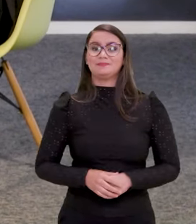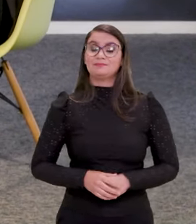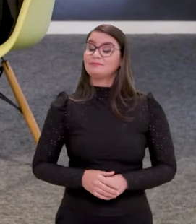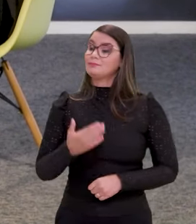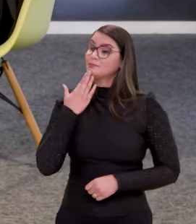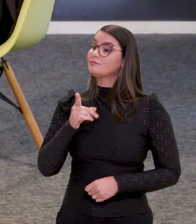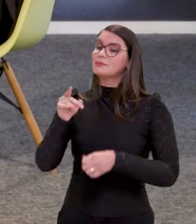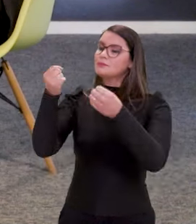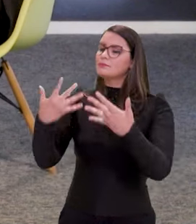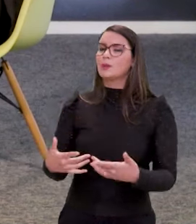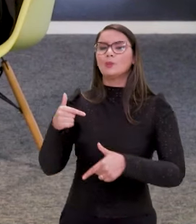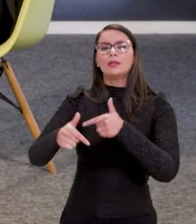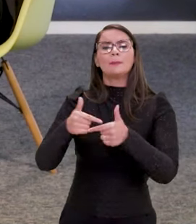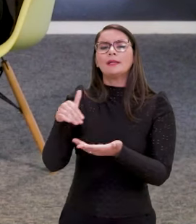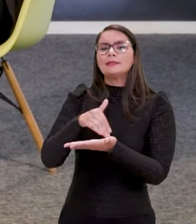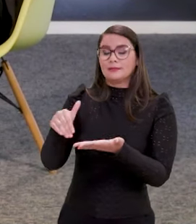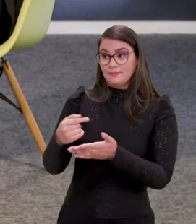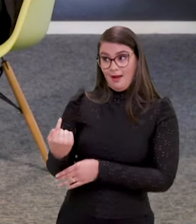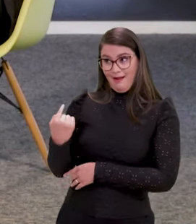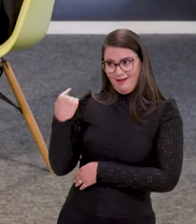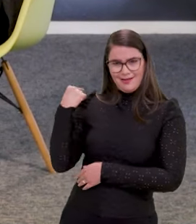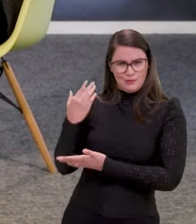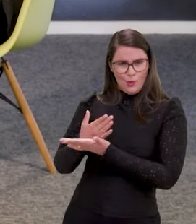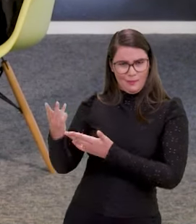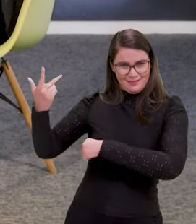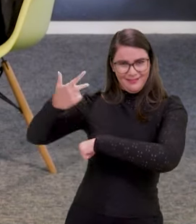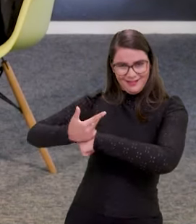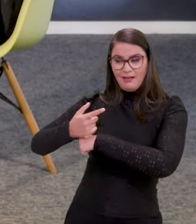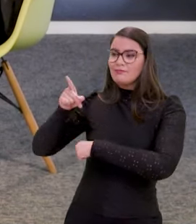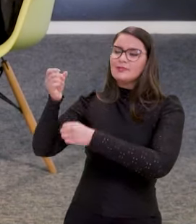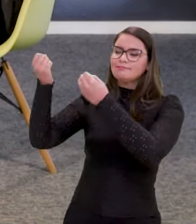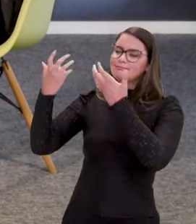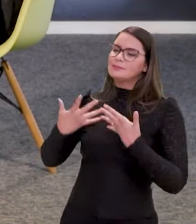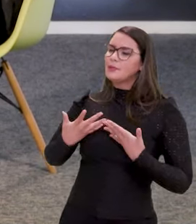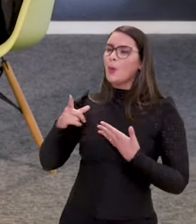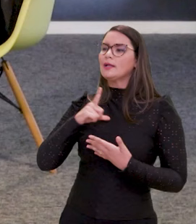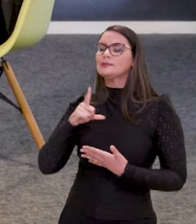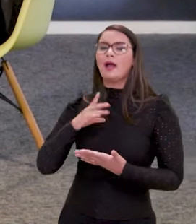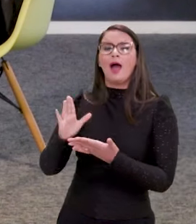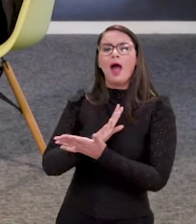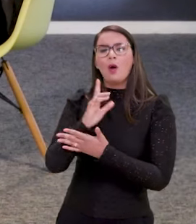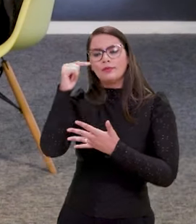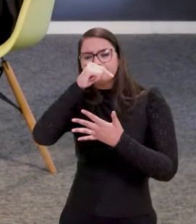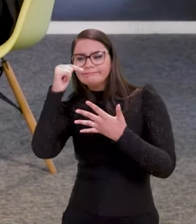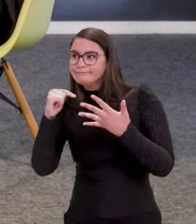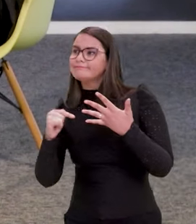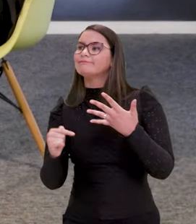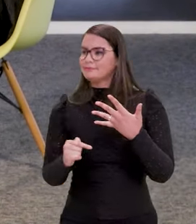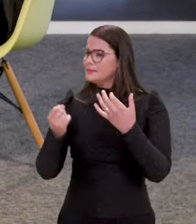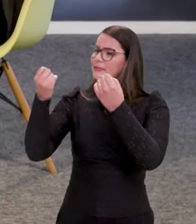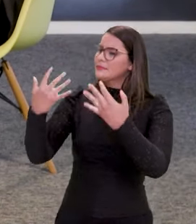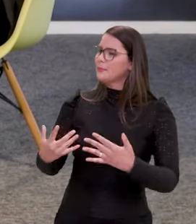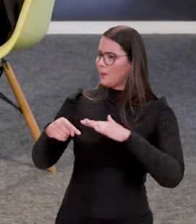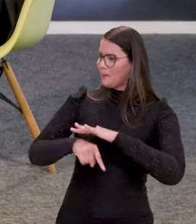Eu gostaria que o falasse um pouco do trabalho da Secretaria. O senhor me disse aqui anteriormente, antes da gente começar a gravar, que tem alguns pilares, né? Vamos